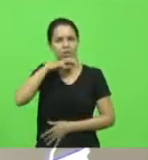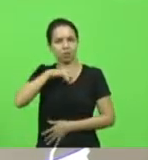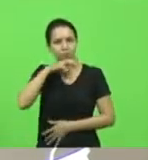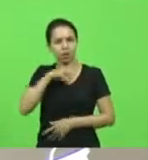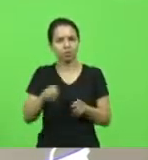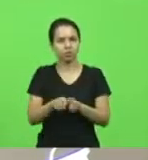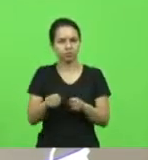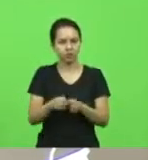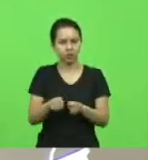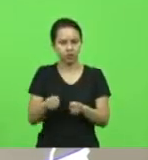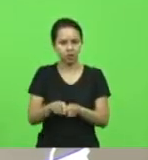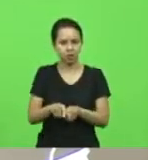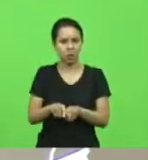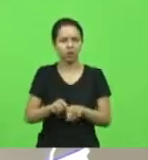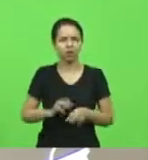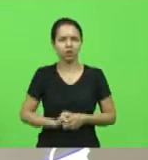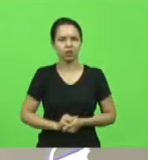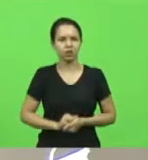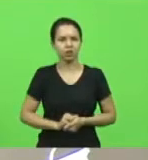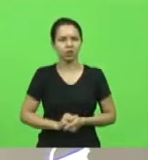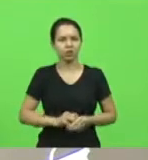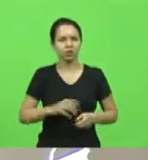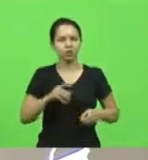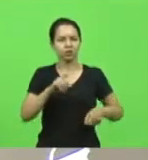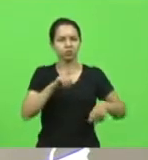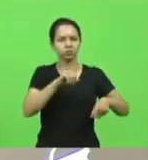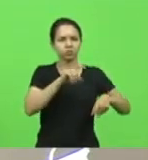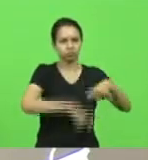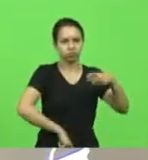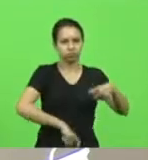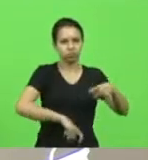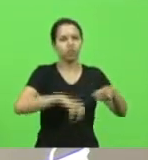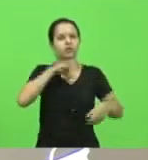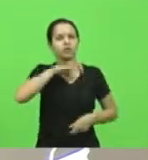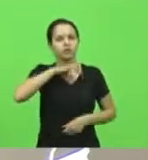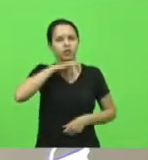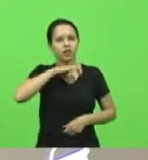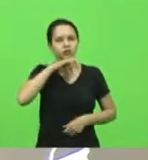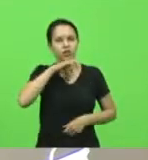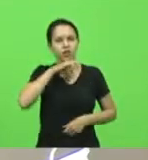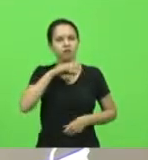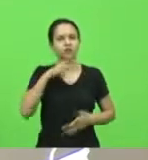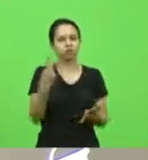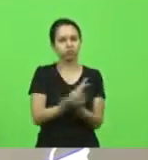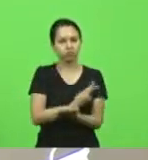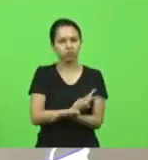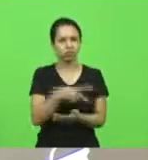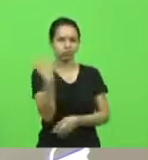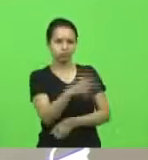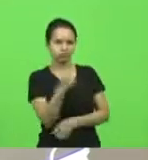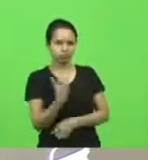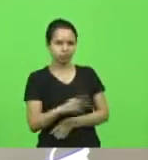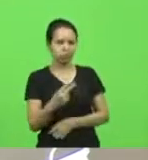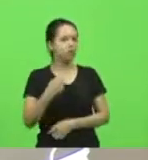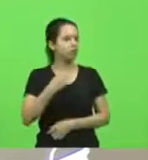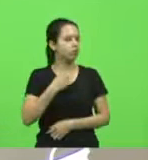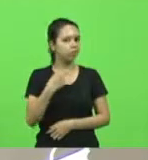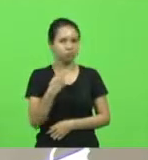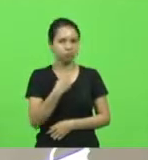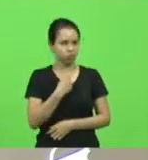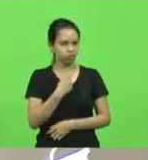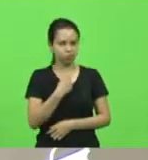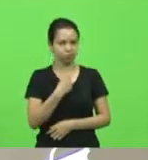zoofilia, como condutas totalmente reprováveis, não merecendo sofrer maus tratos sob quaisquer justificativas,